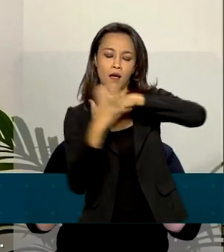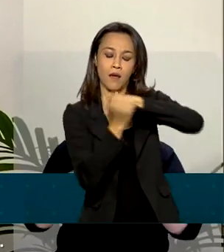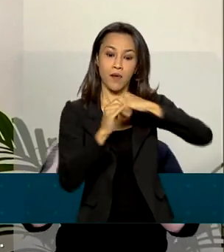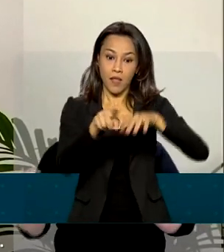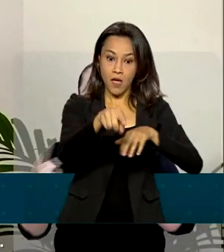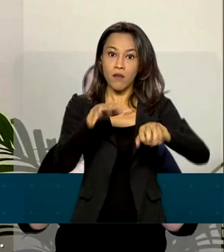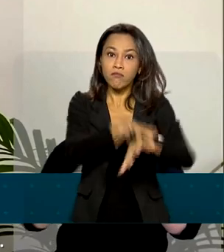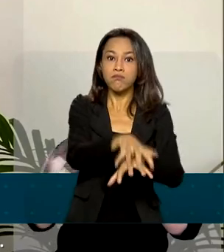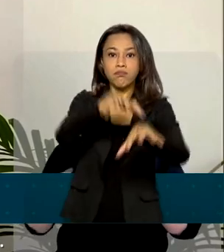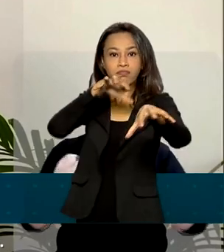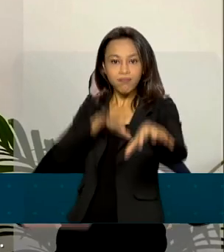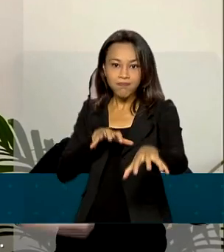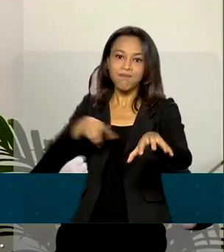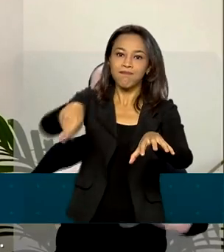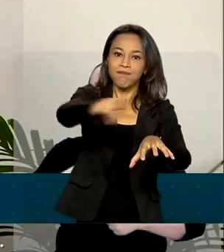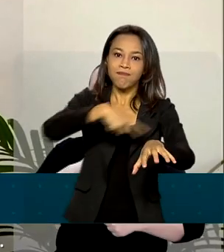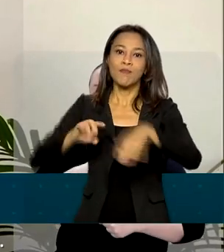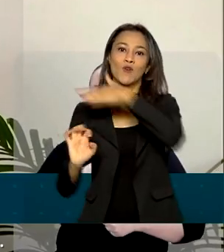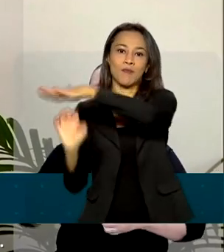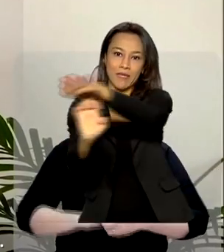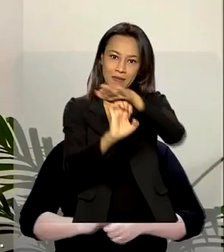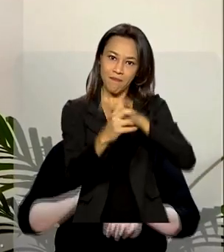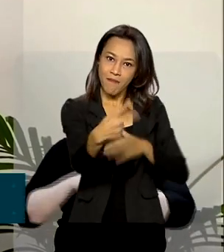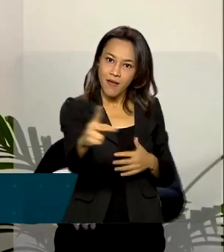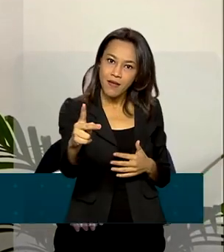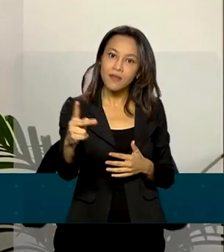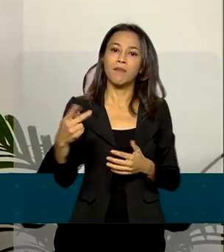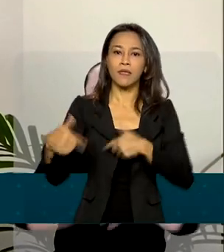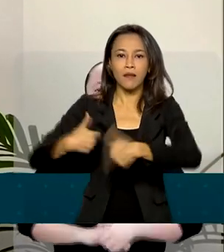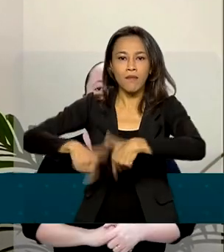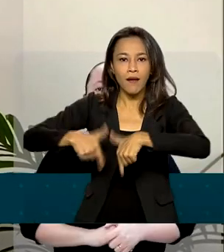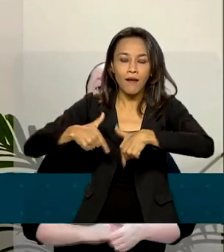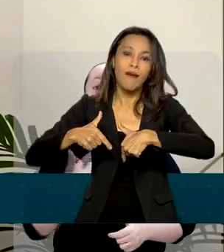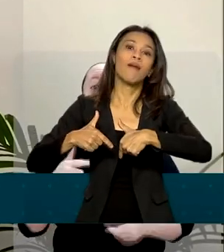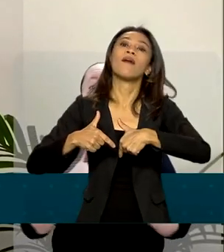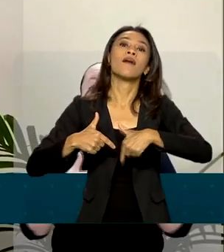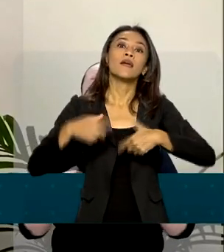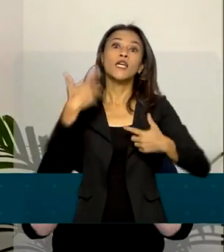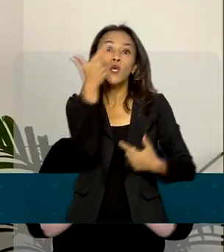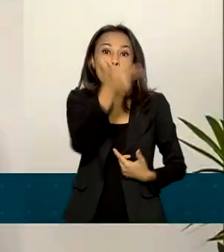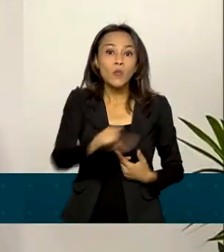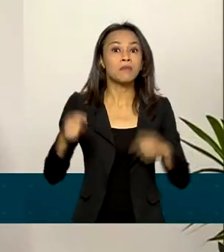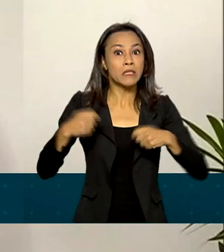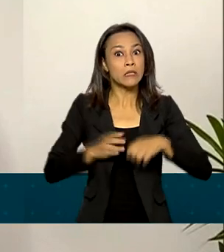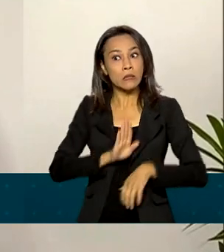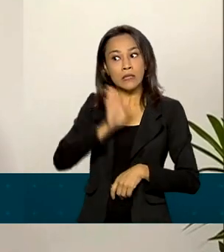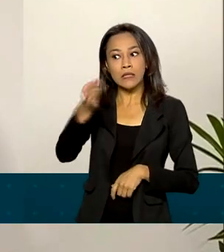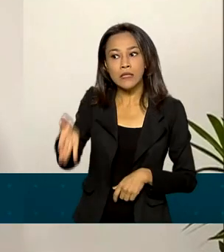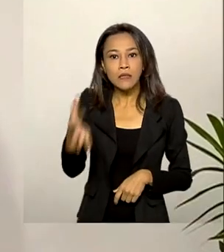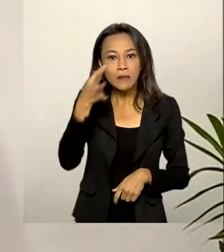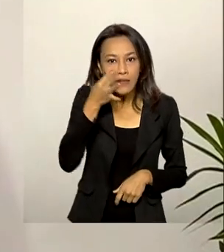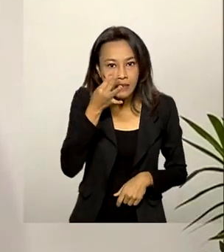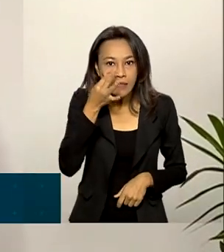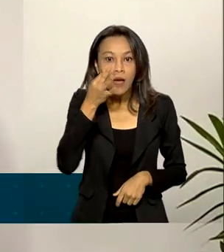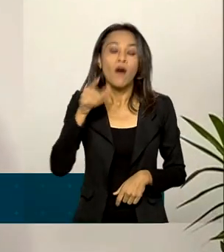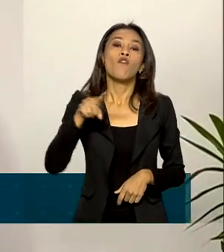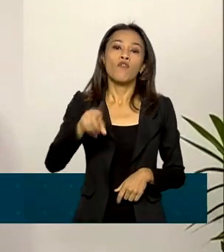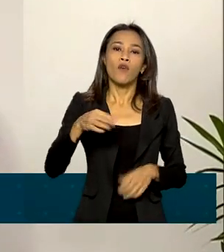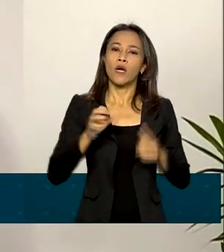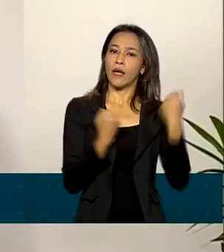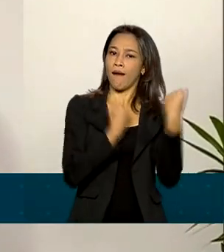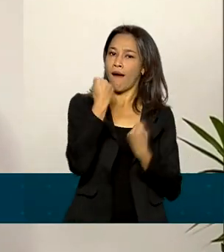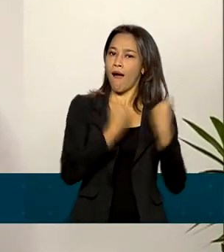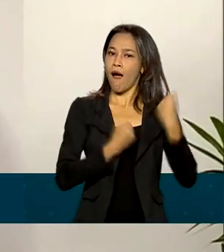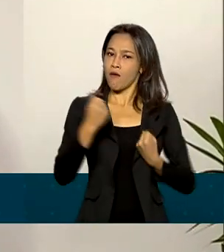office para os funcionários. E aqueles que precisaram trabalhar de forma presencial foram transportados em carros